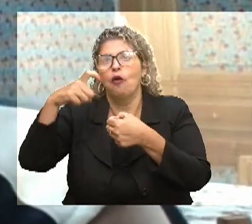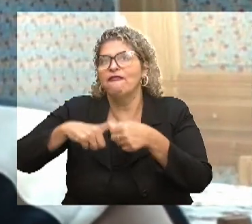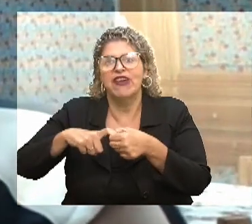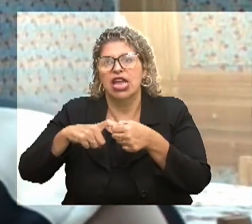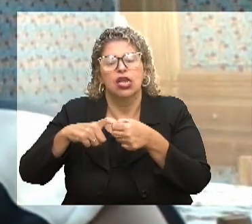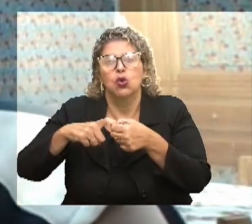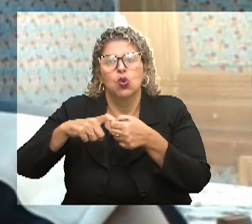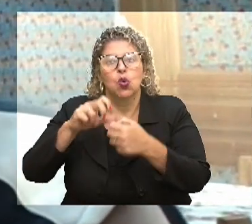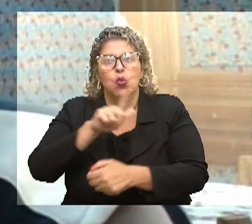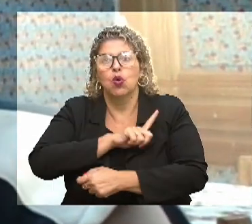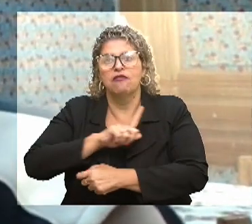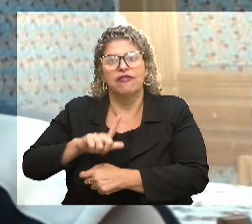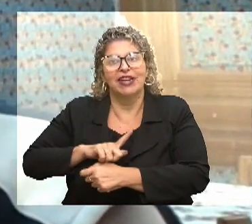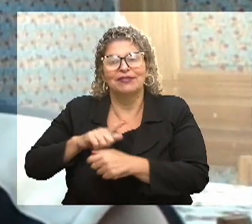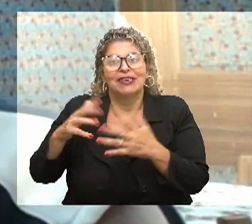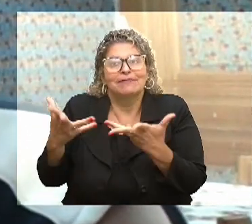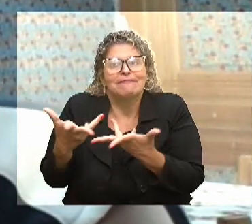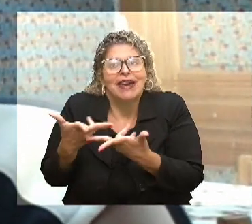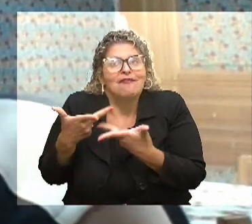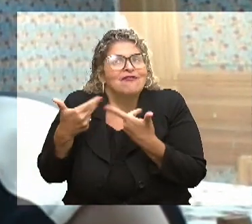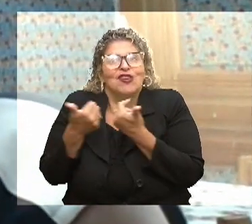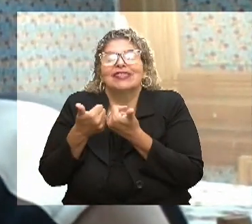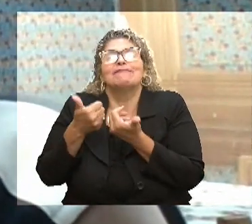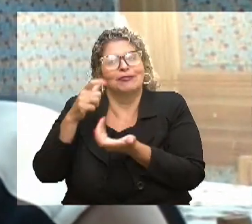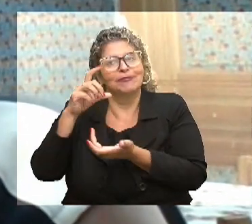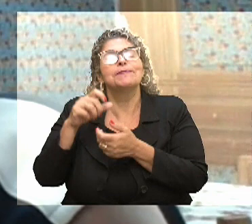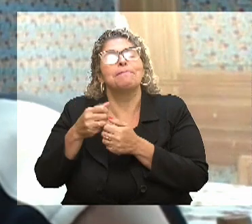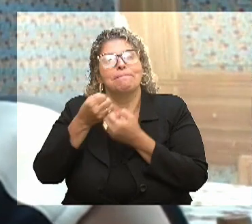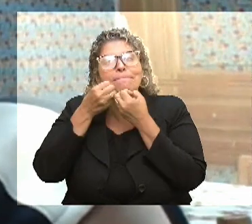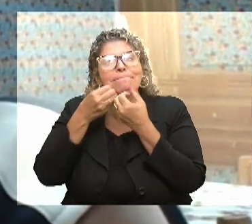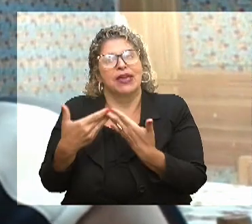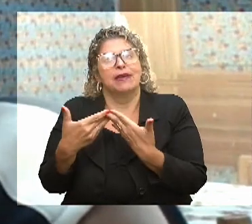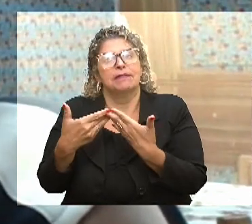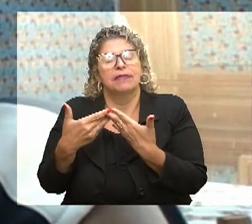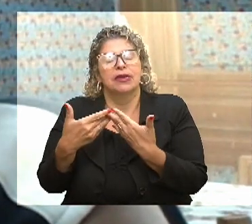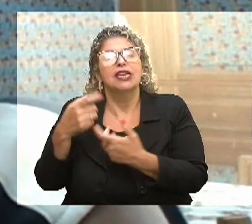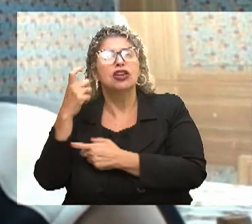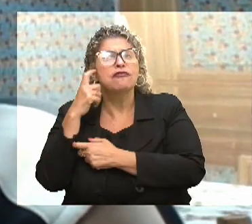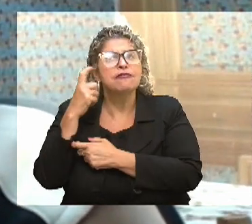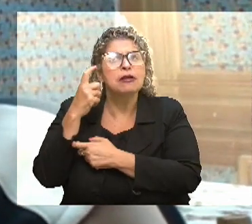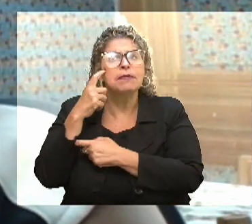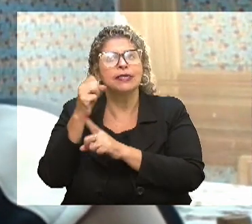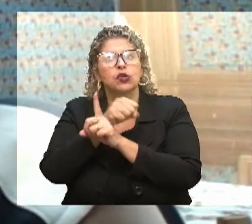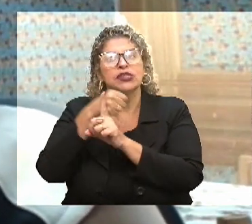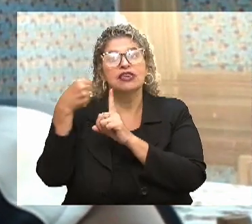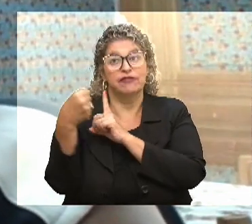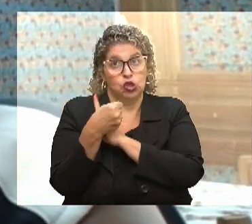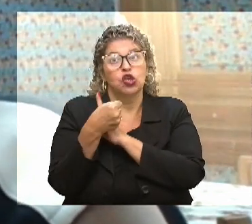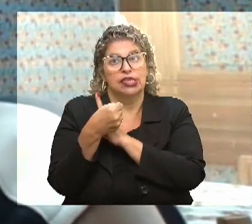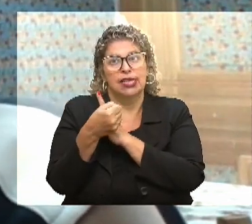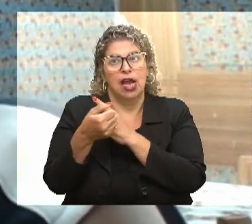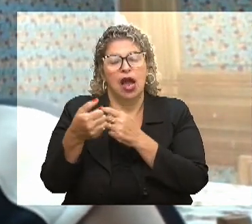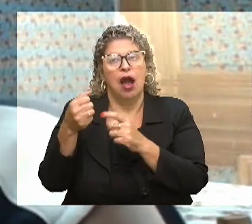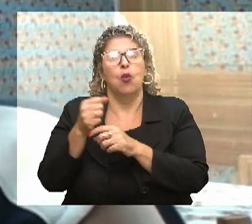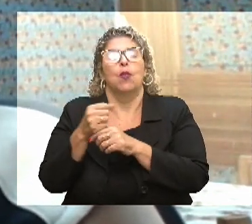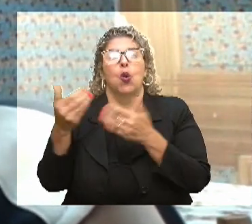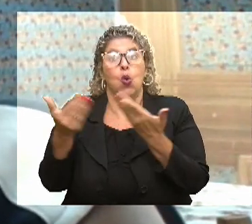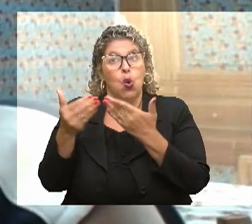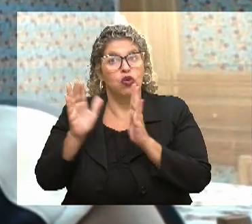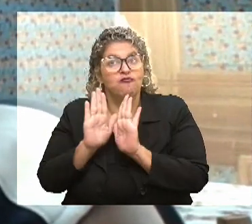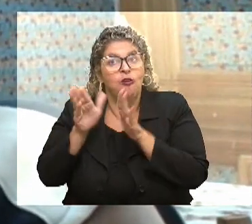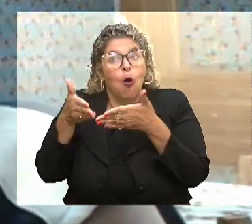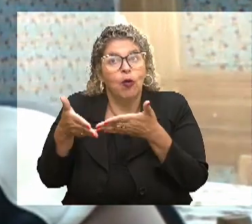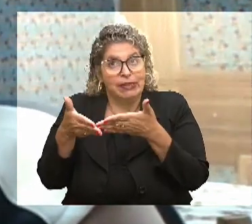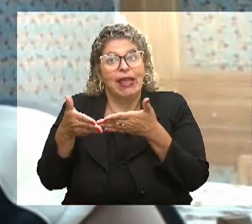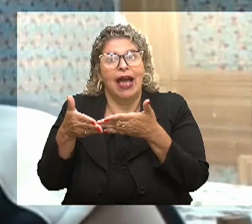mas a gente faz esse trabalho maravilhosamente bem. E eu acho que o serviço social nosso, voltado para